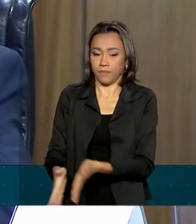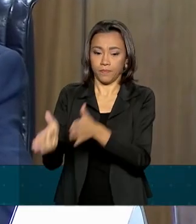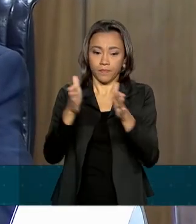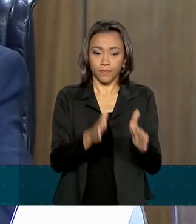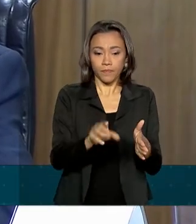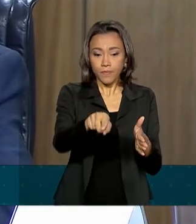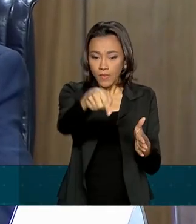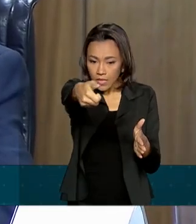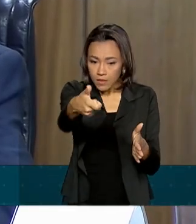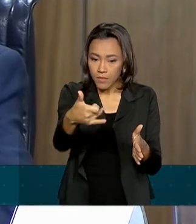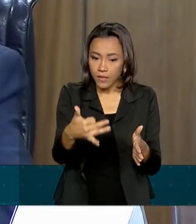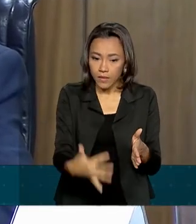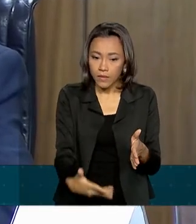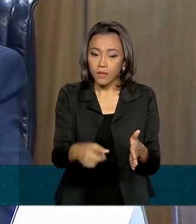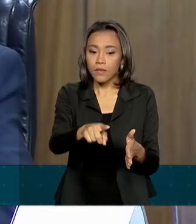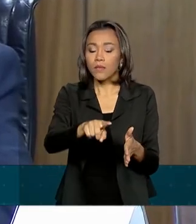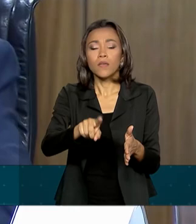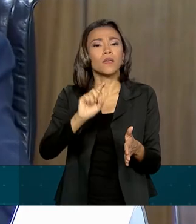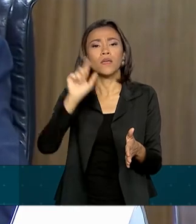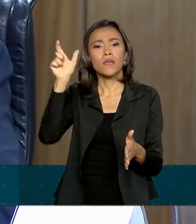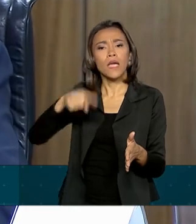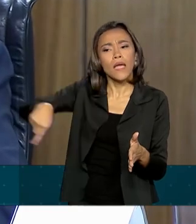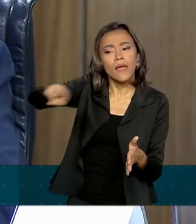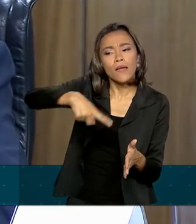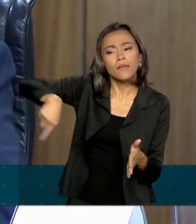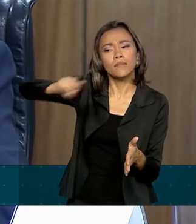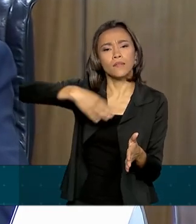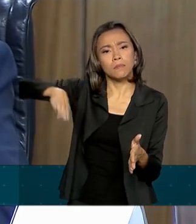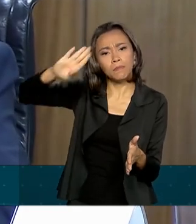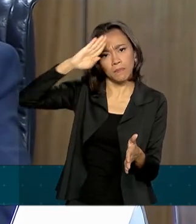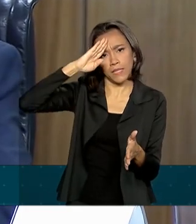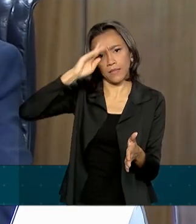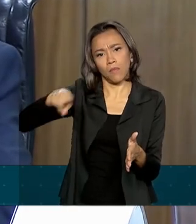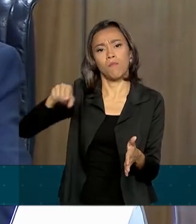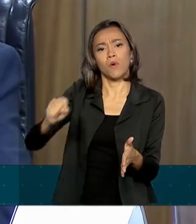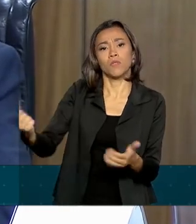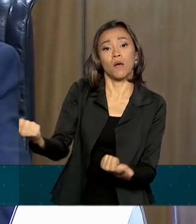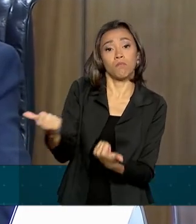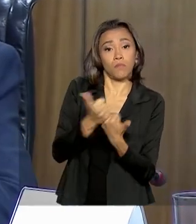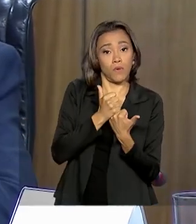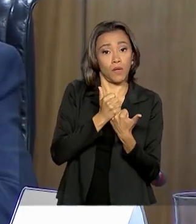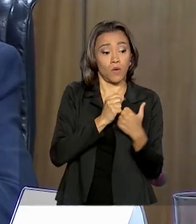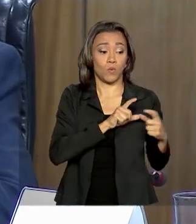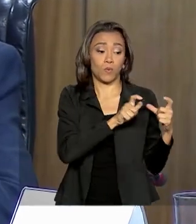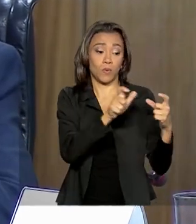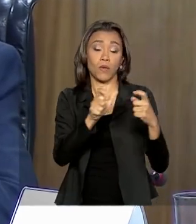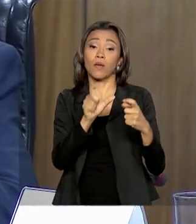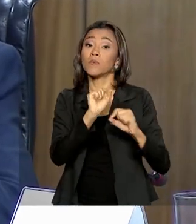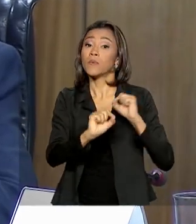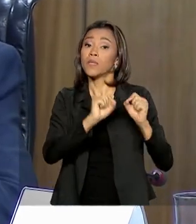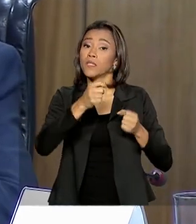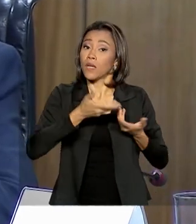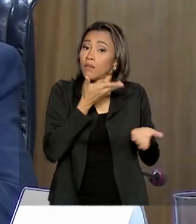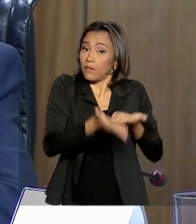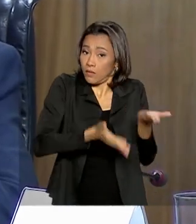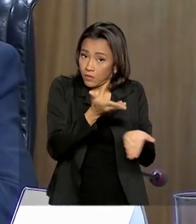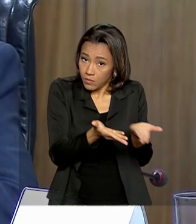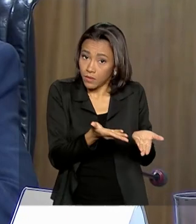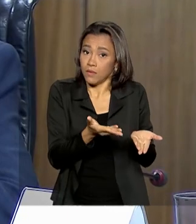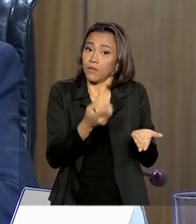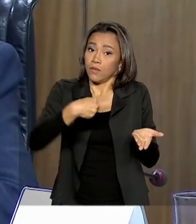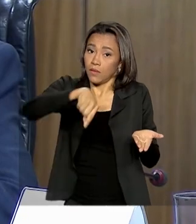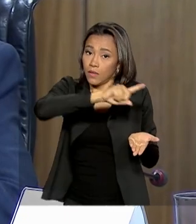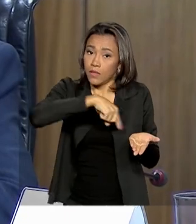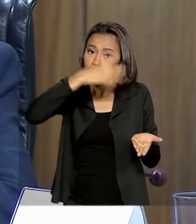possam ingressar no atendimento, nos postos de atendimento, para permitir que os profissionais, que os